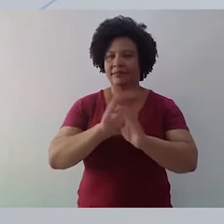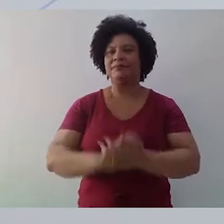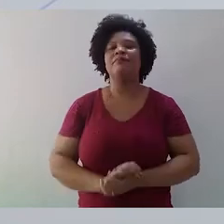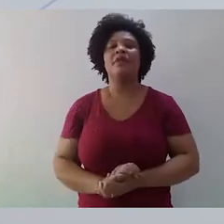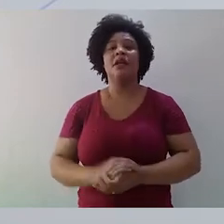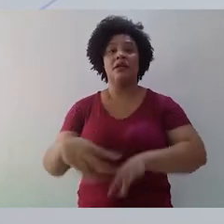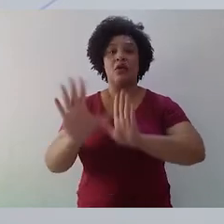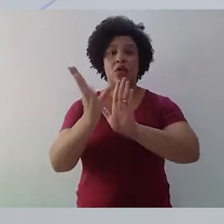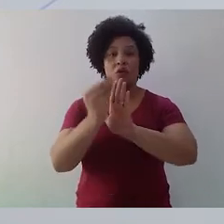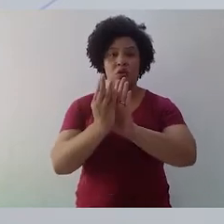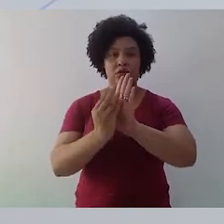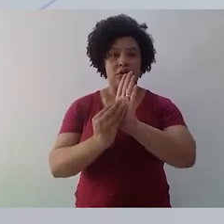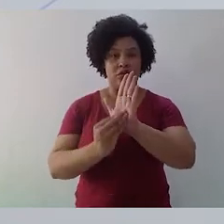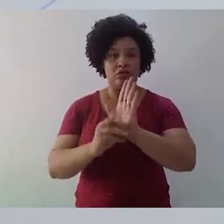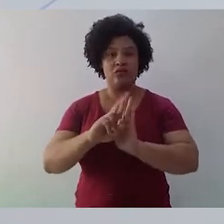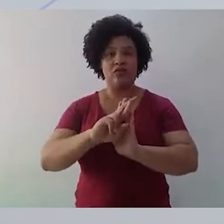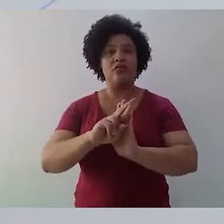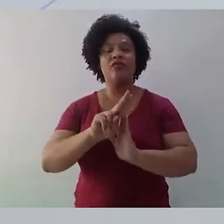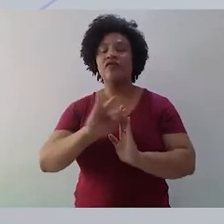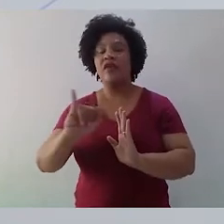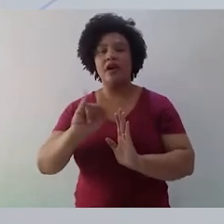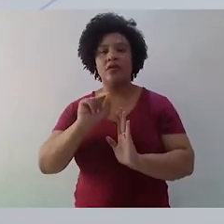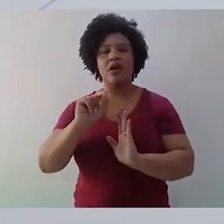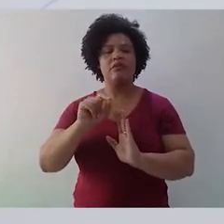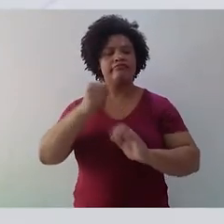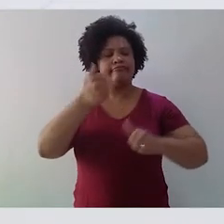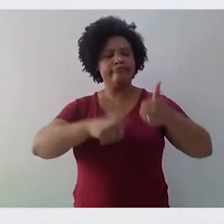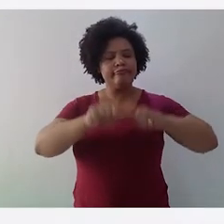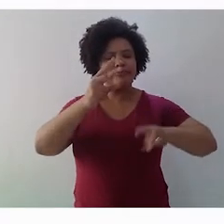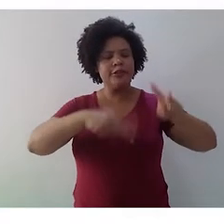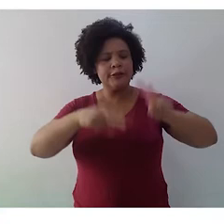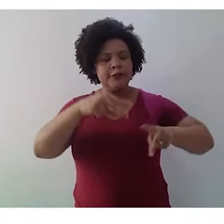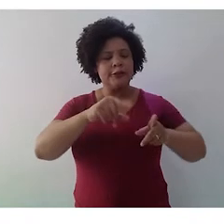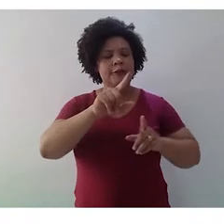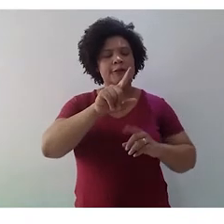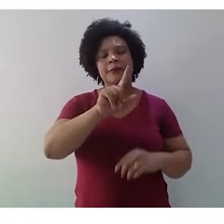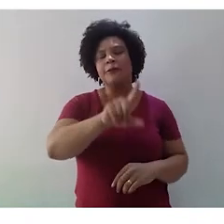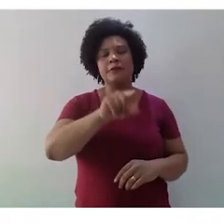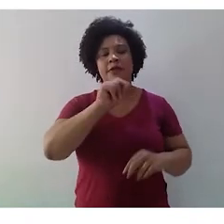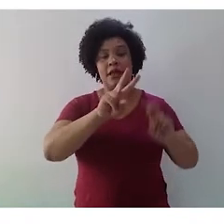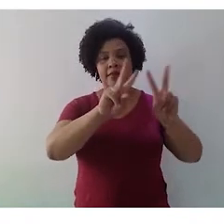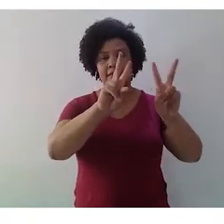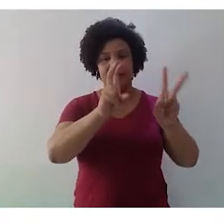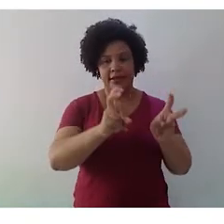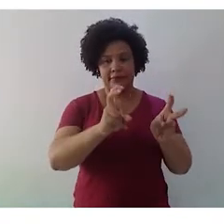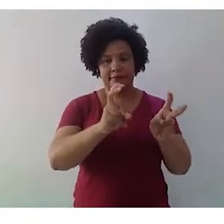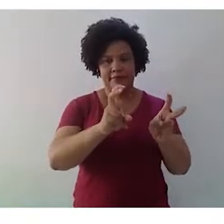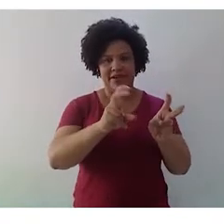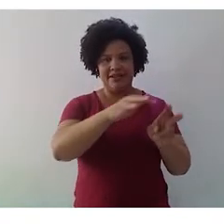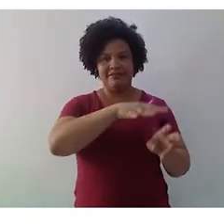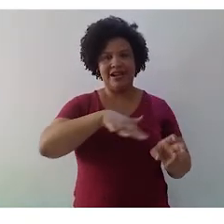conteúdo, nós vamos ter vários aspectos que merecem a nossa análise. primeiro, escolha do tema. E aí, no campo da